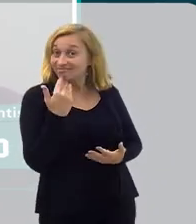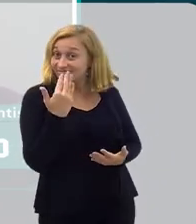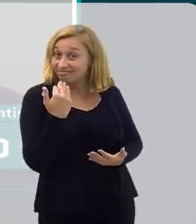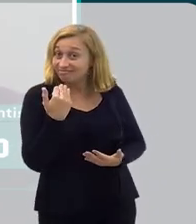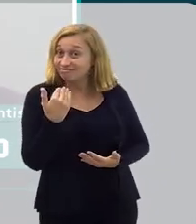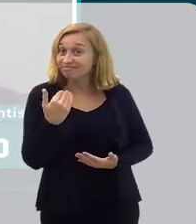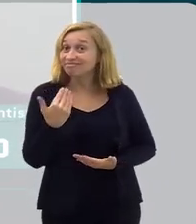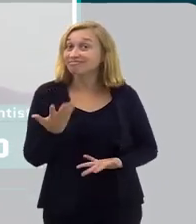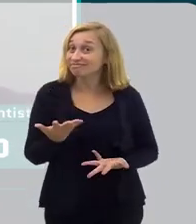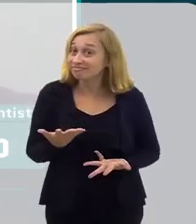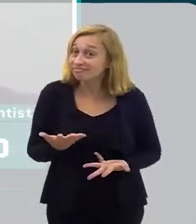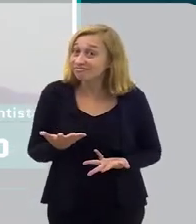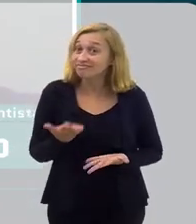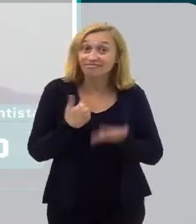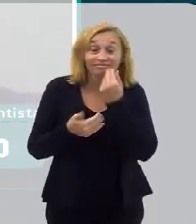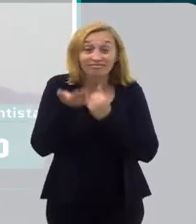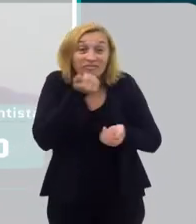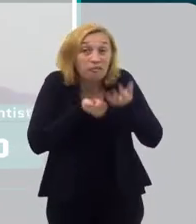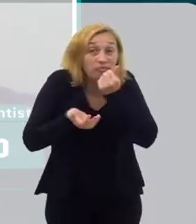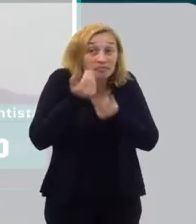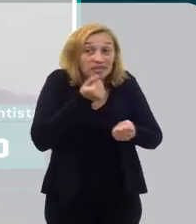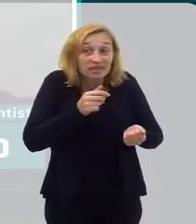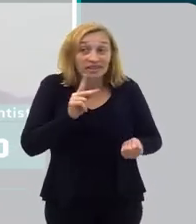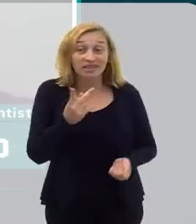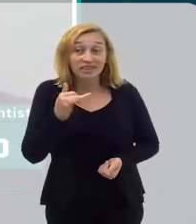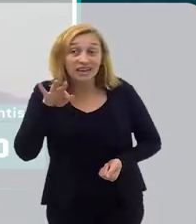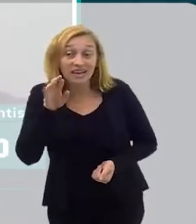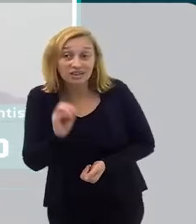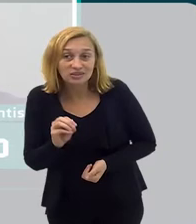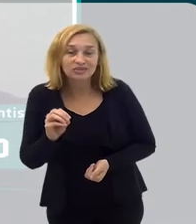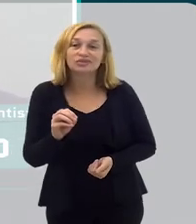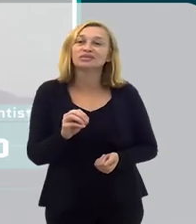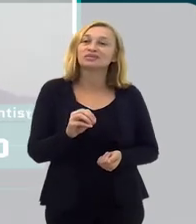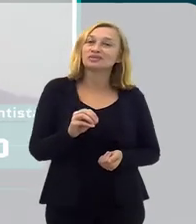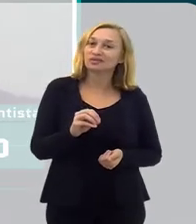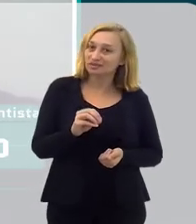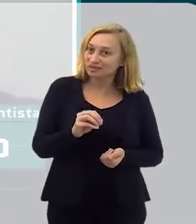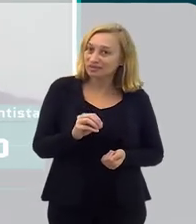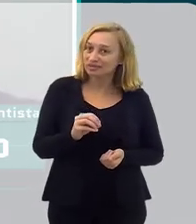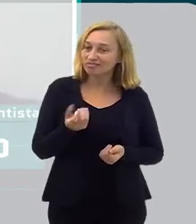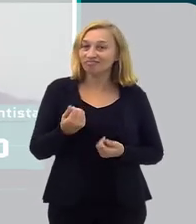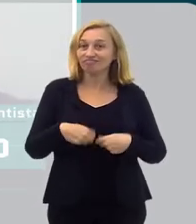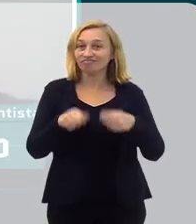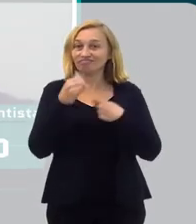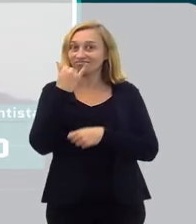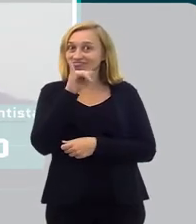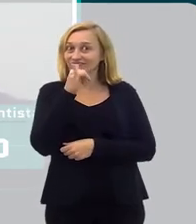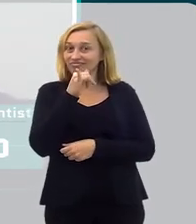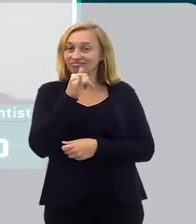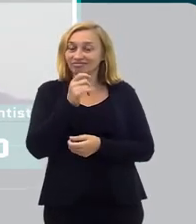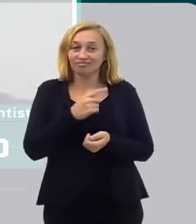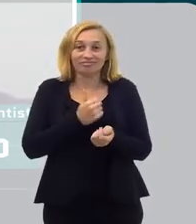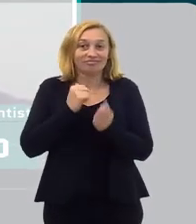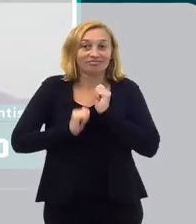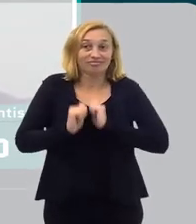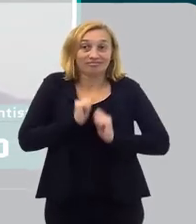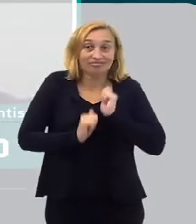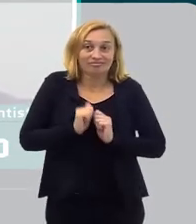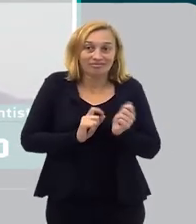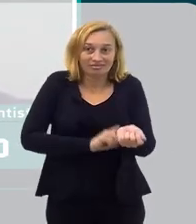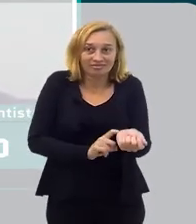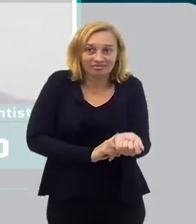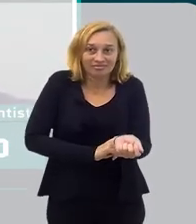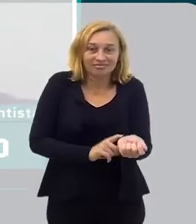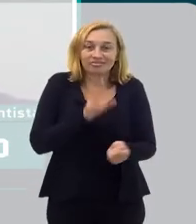alimentação, assim, bem regada, carboidrato, para poder trazer energia, né? Que a ansiedade, o